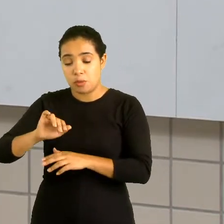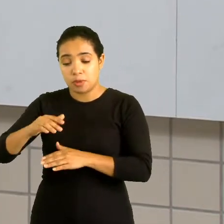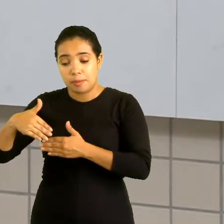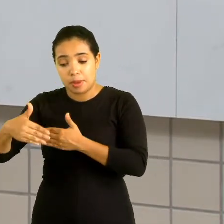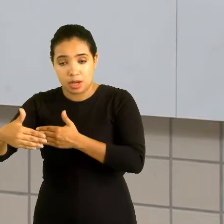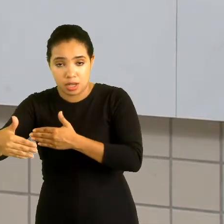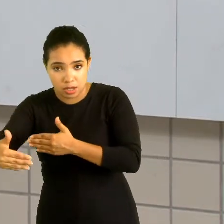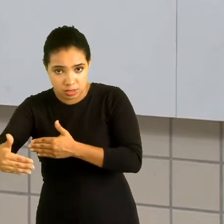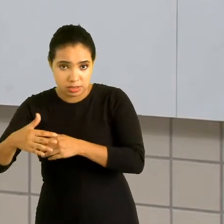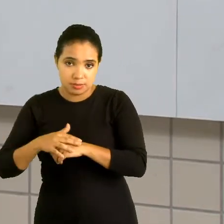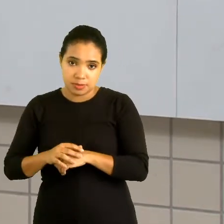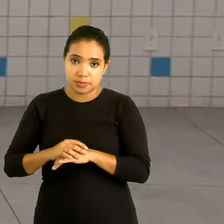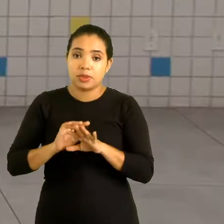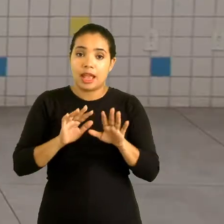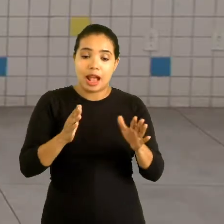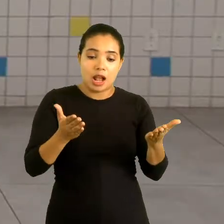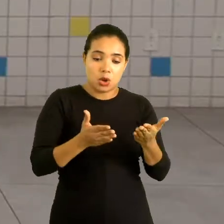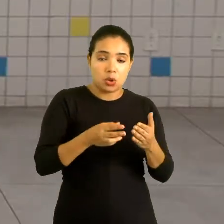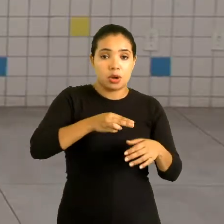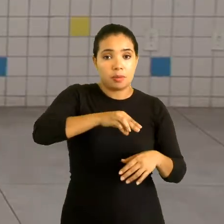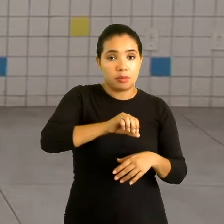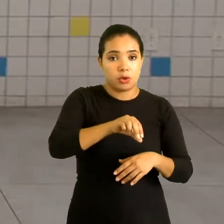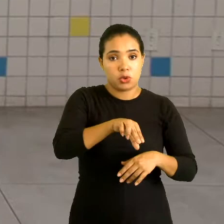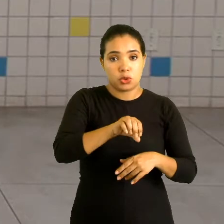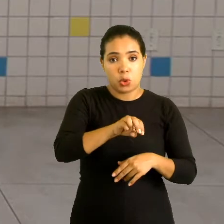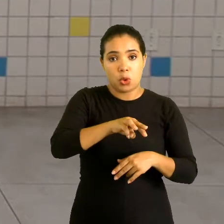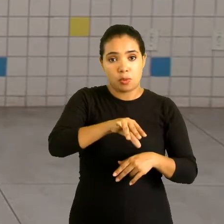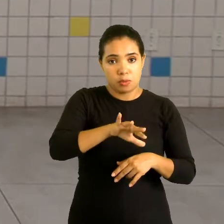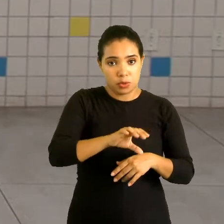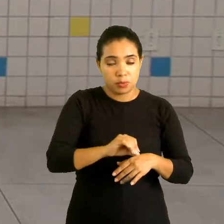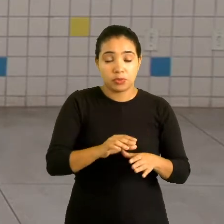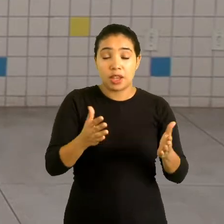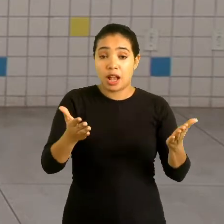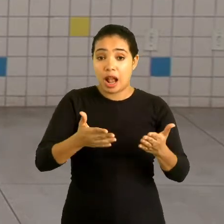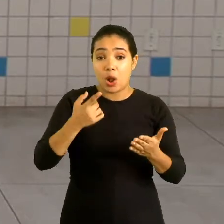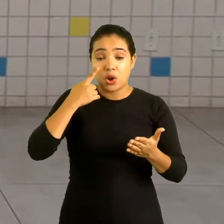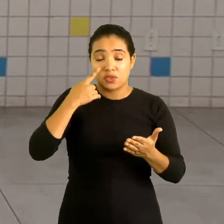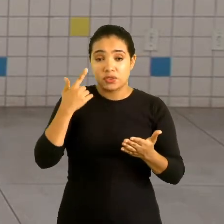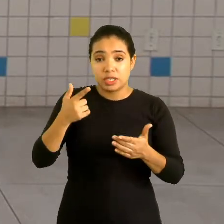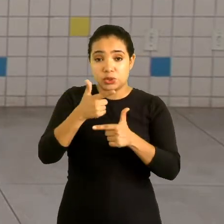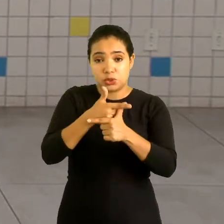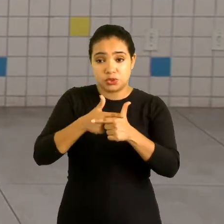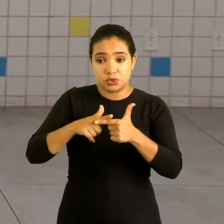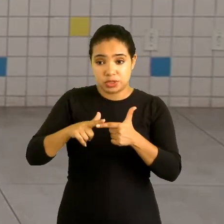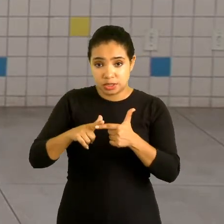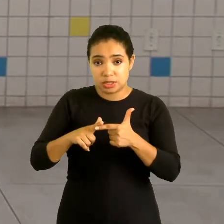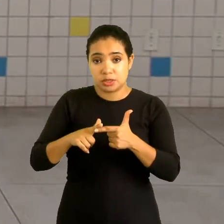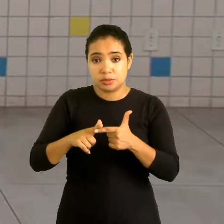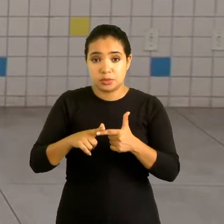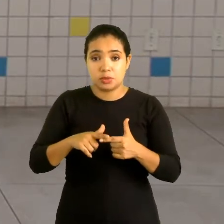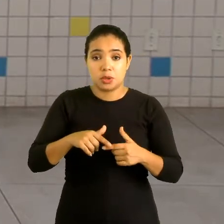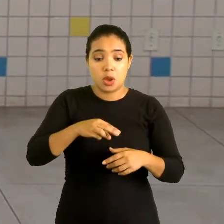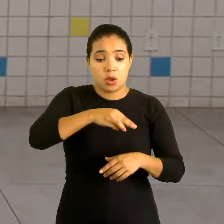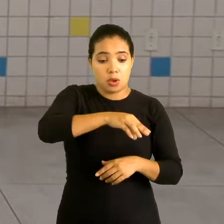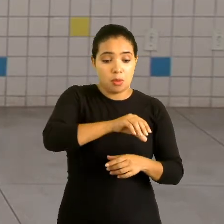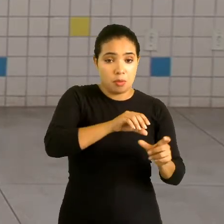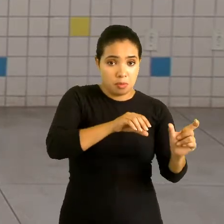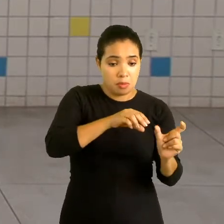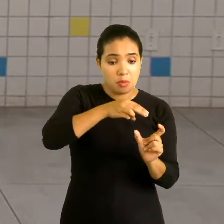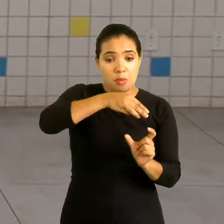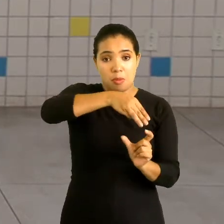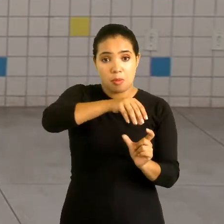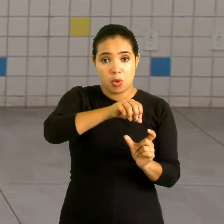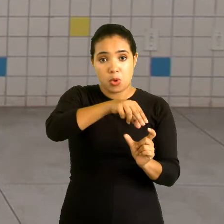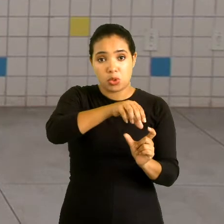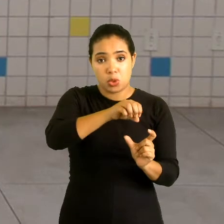num outro momento. Então pessoal, feita aí essa definição de uma divisão de um monômio por outro monômio, eu